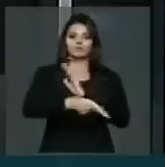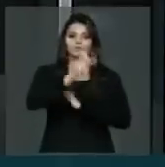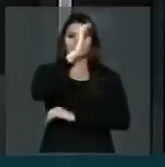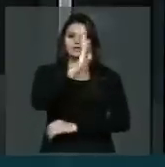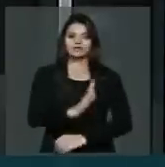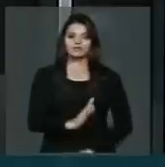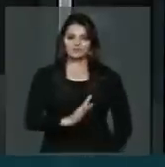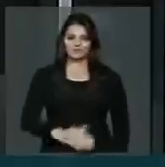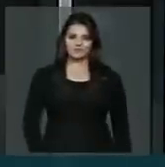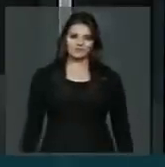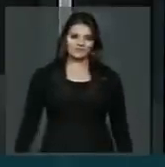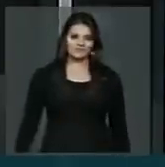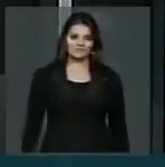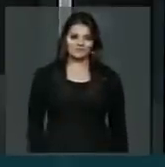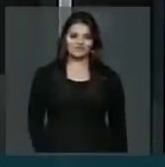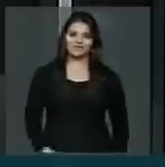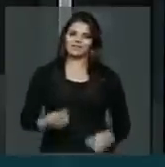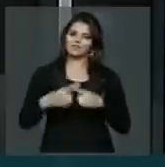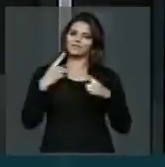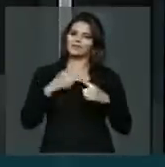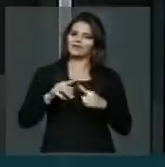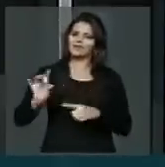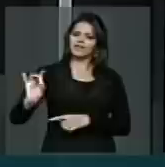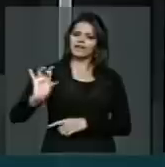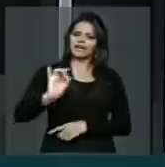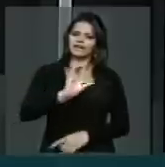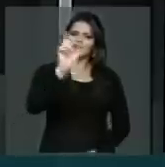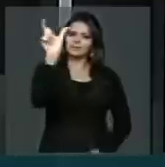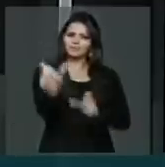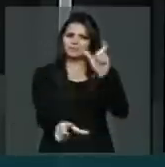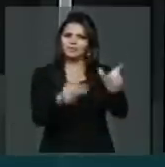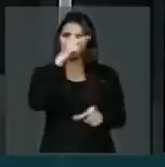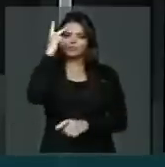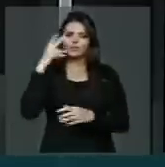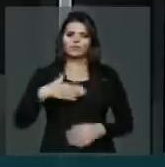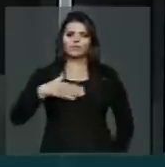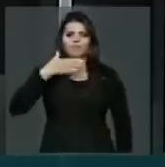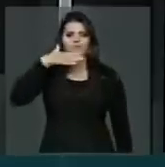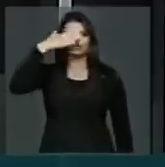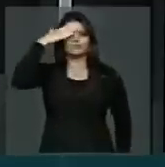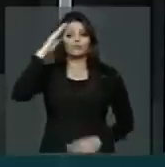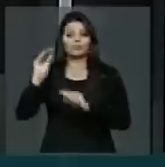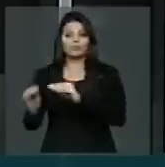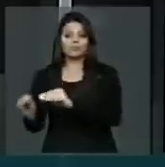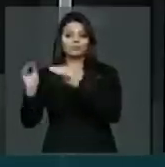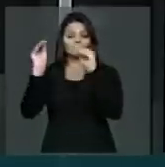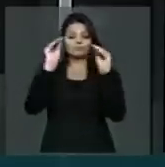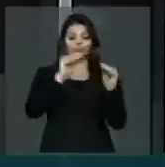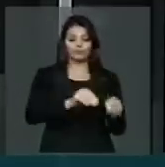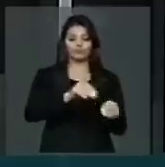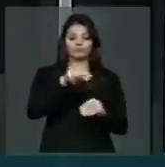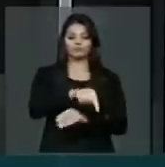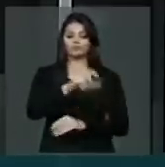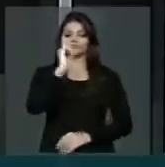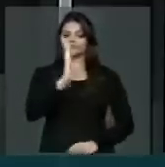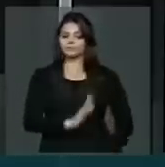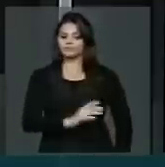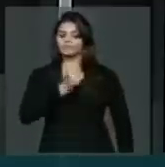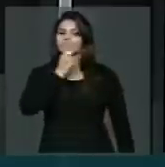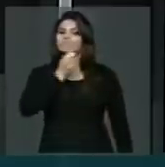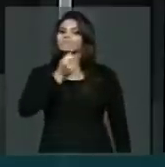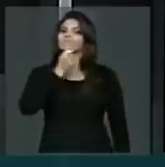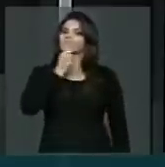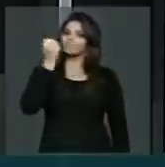nosso Brasil. Que a cada muçulmano que veio para cá, ainda quando se